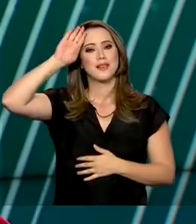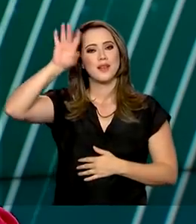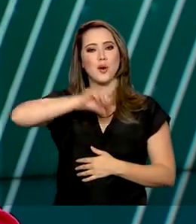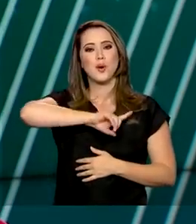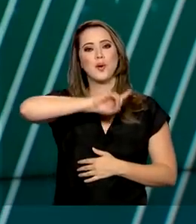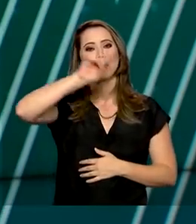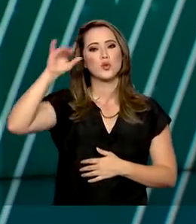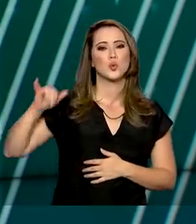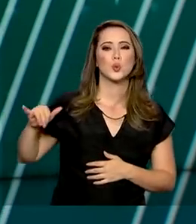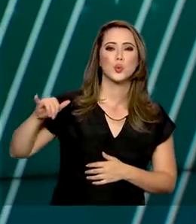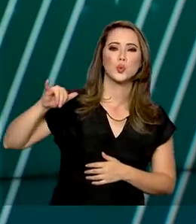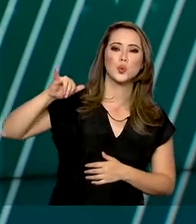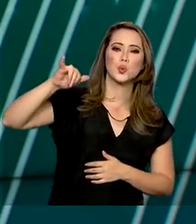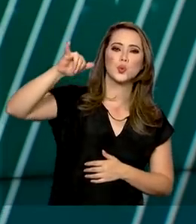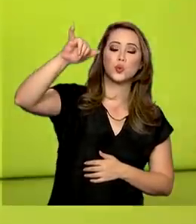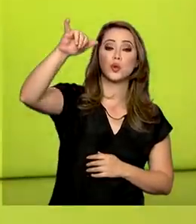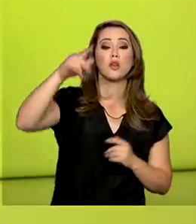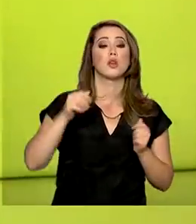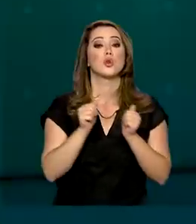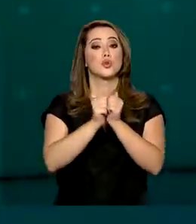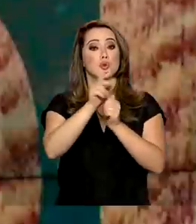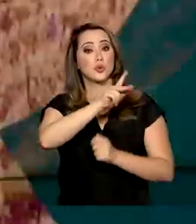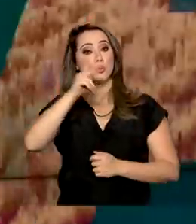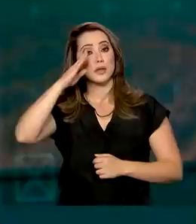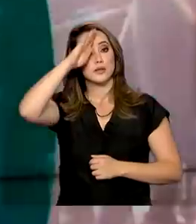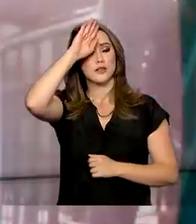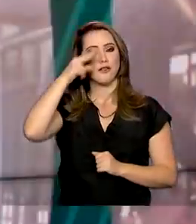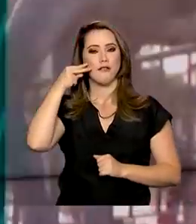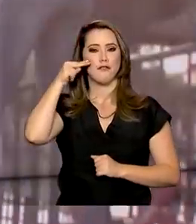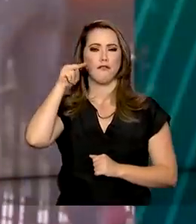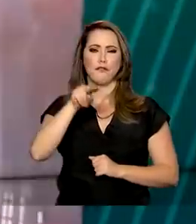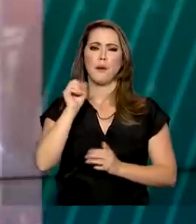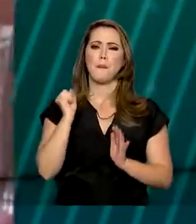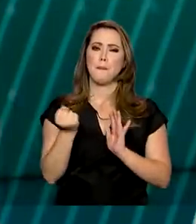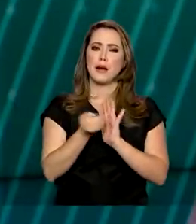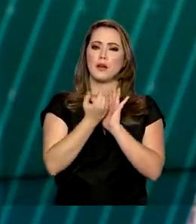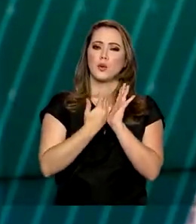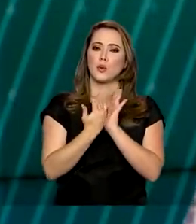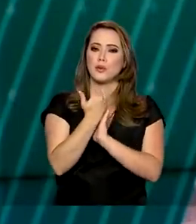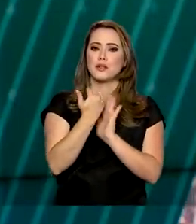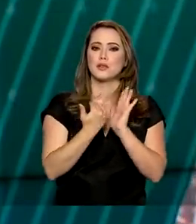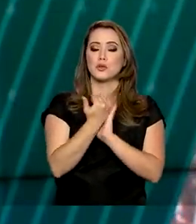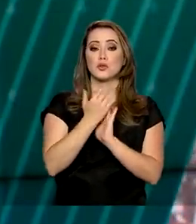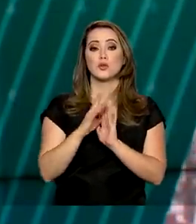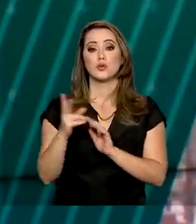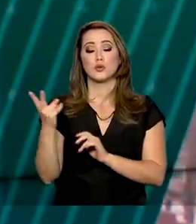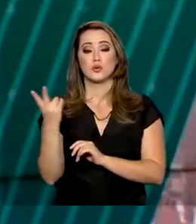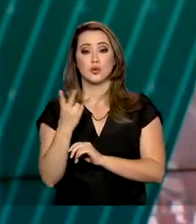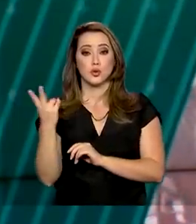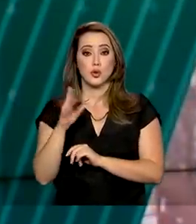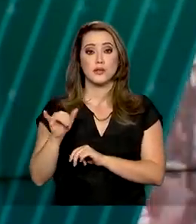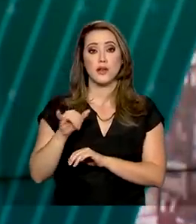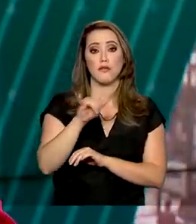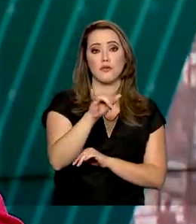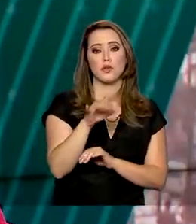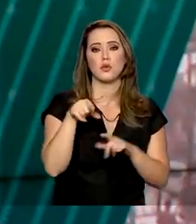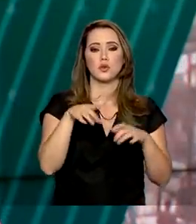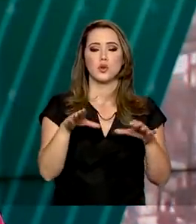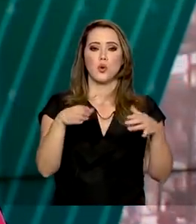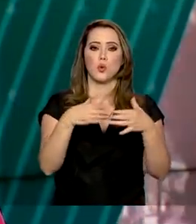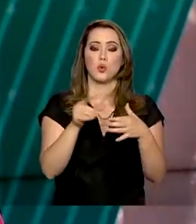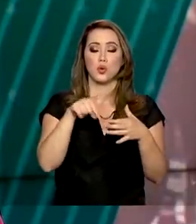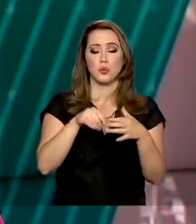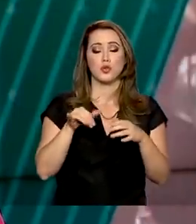Caça, onde o presidente Jair Bolsonaro vai acompanhar a solenidade que marca o início da incorporação das aeronaves Gripen à